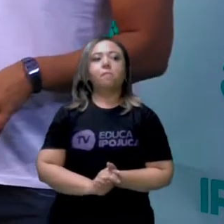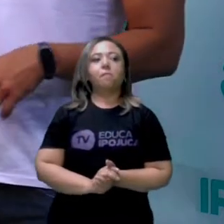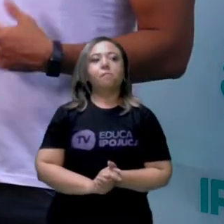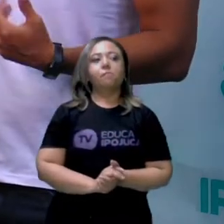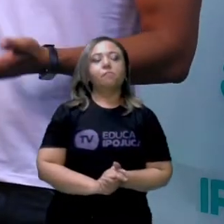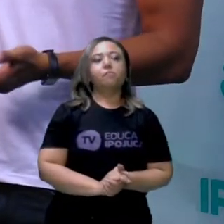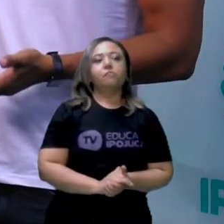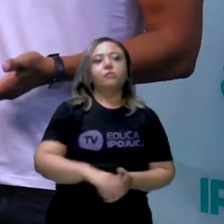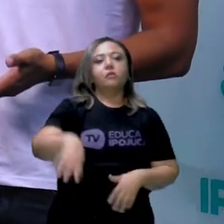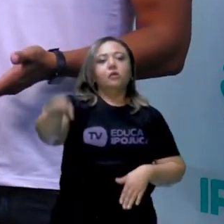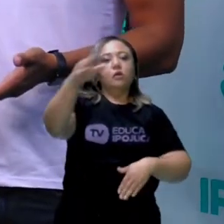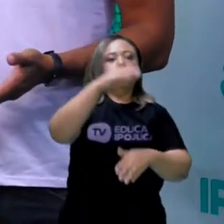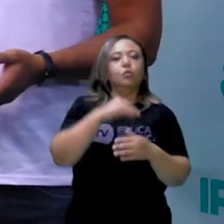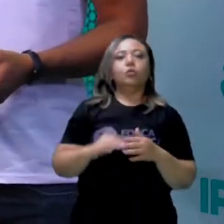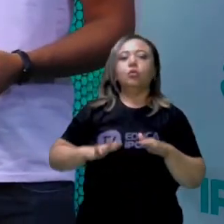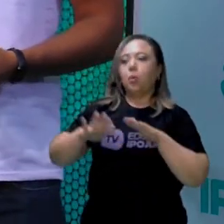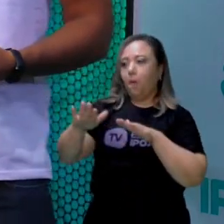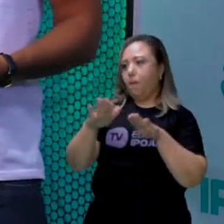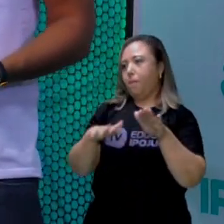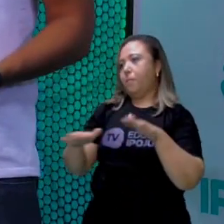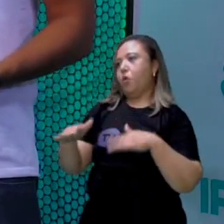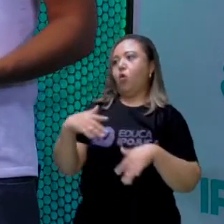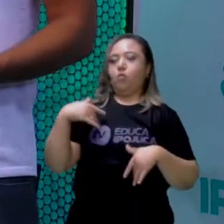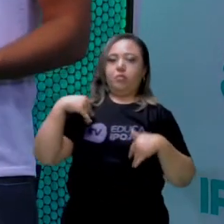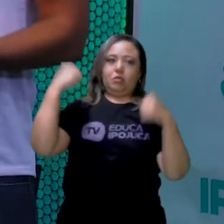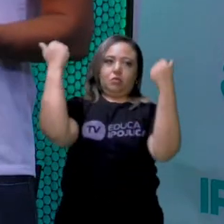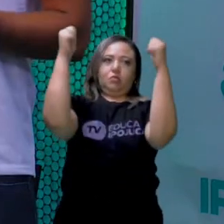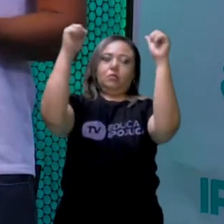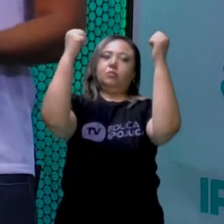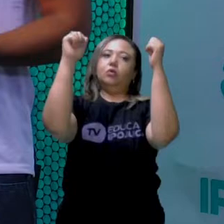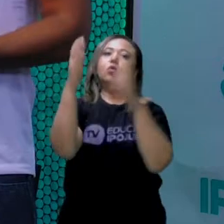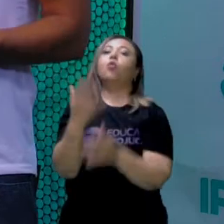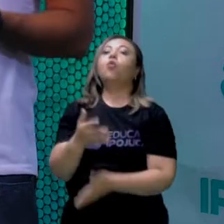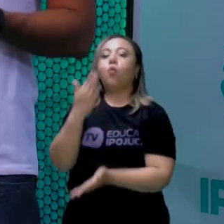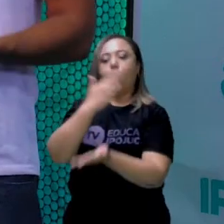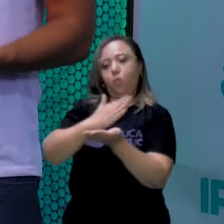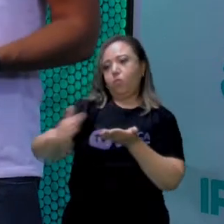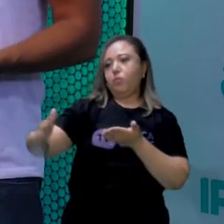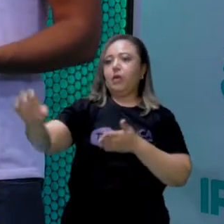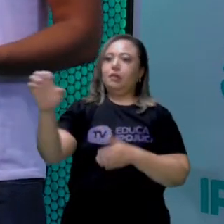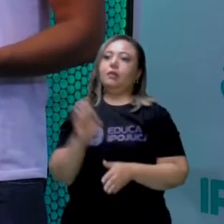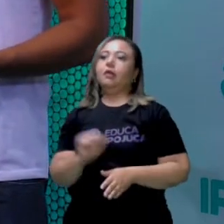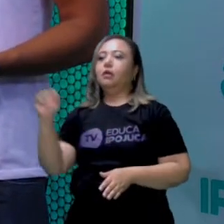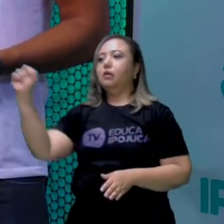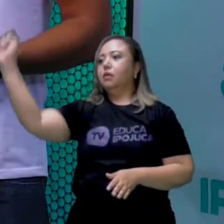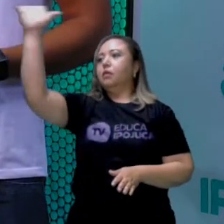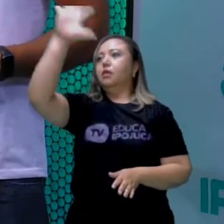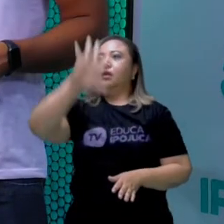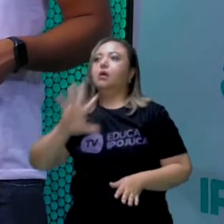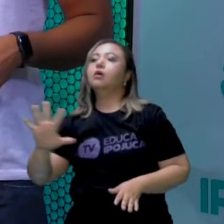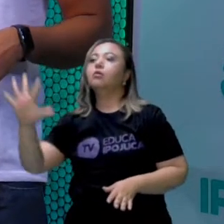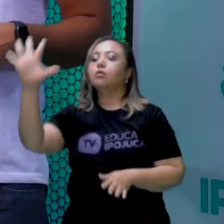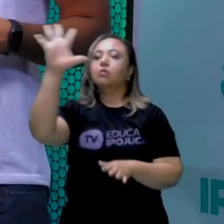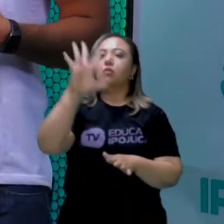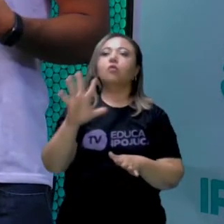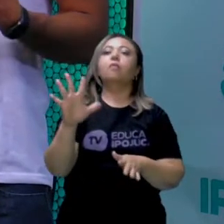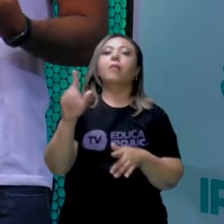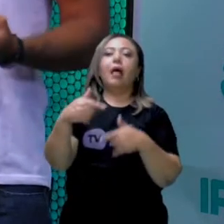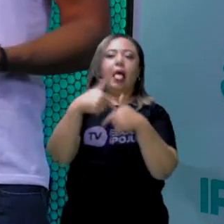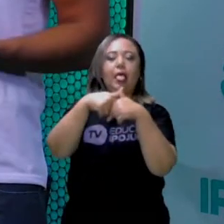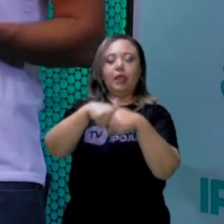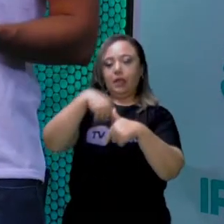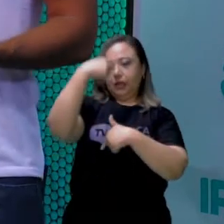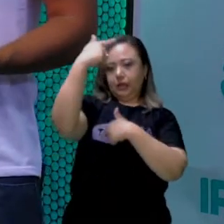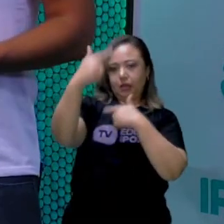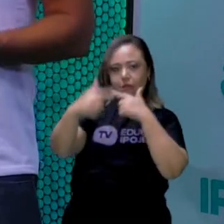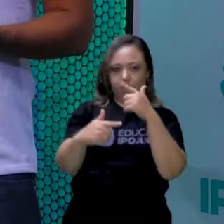Esse movimento ginástico surge primeiramente na Europa, no século XIX, e a ginástica vai